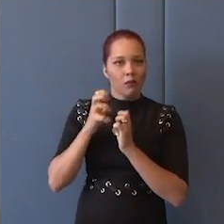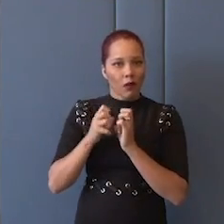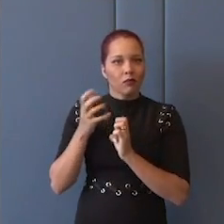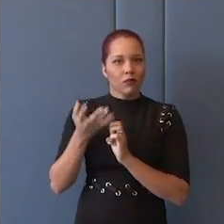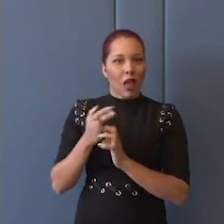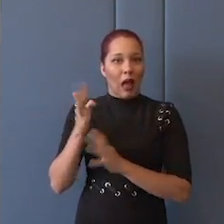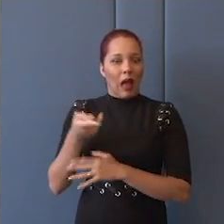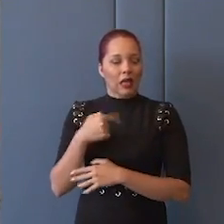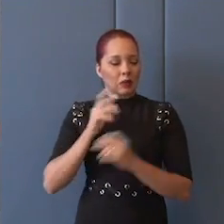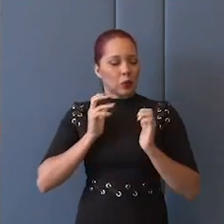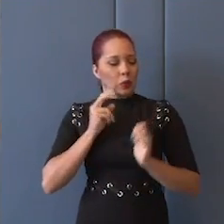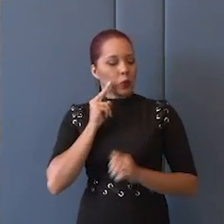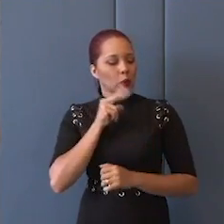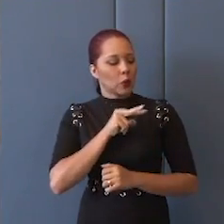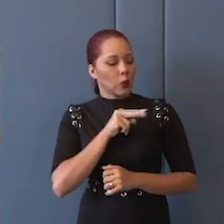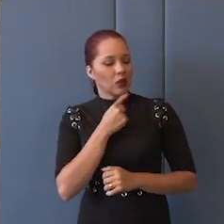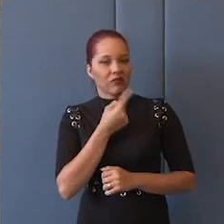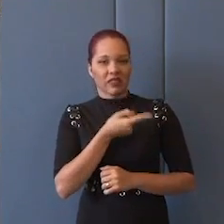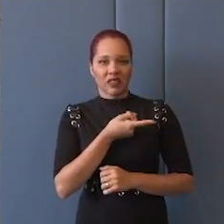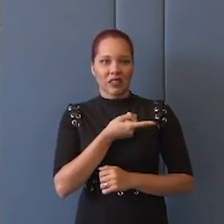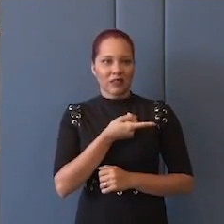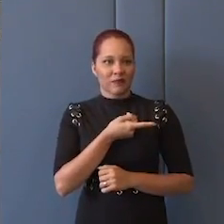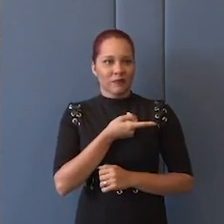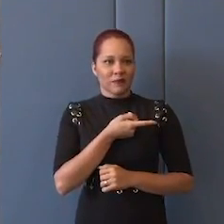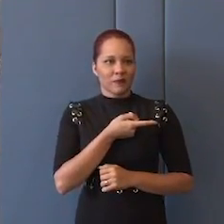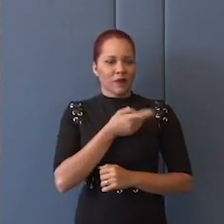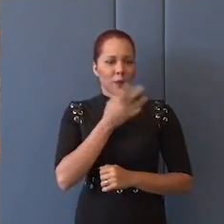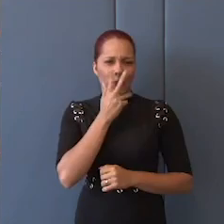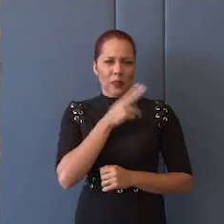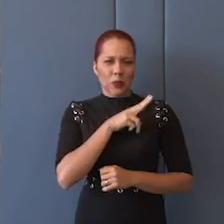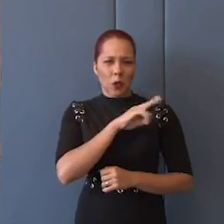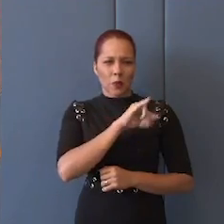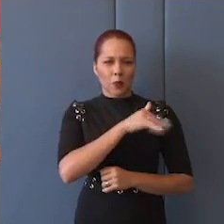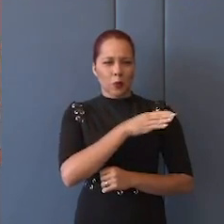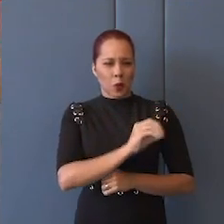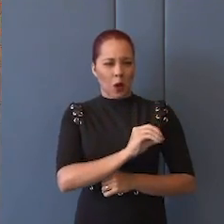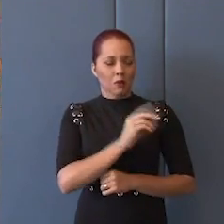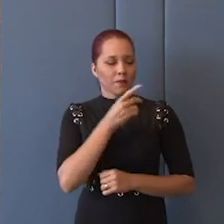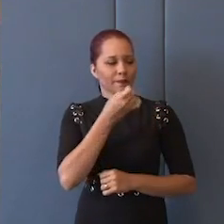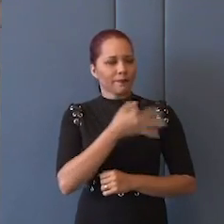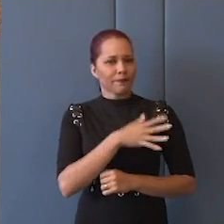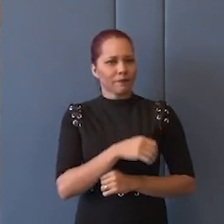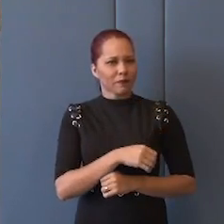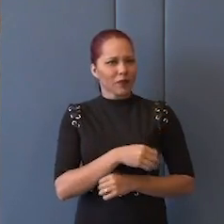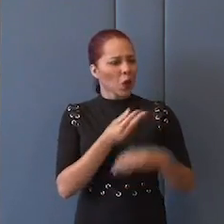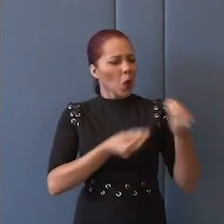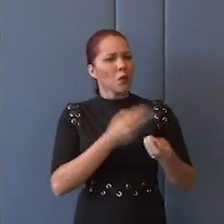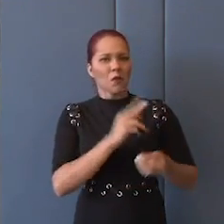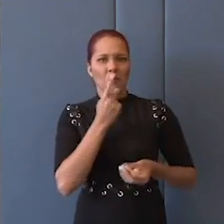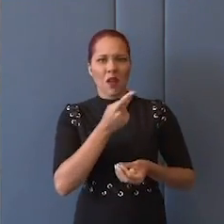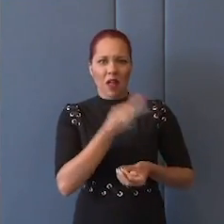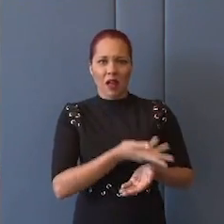aí o nobre lá fala assim, olha, a gente não mastiga falando. Ele fala, mas como é que eu vou falar